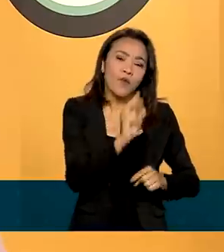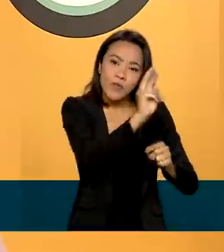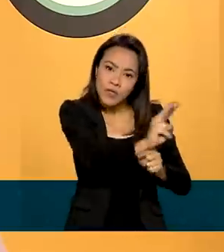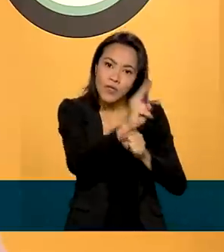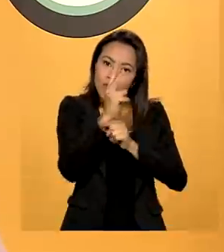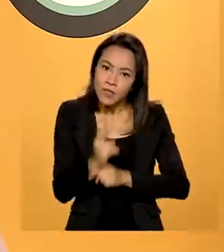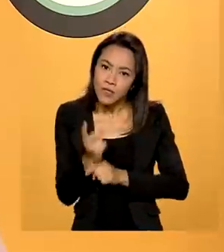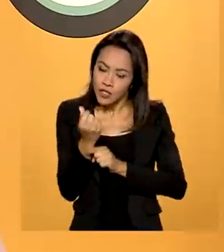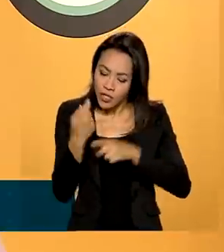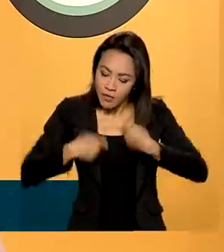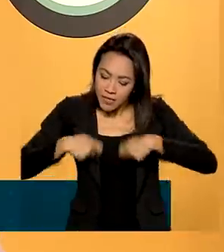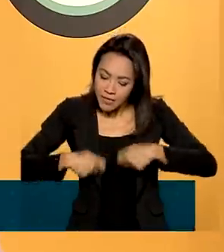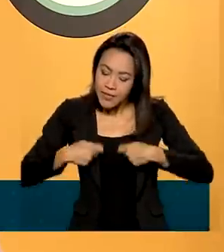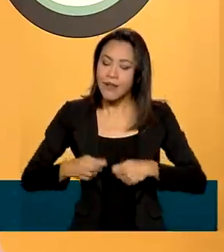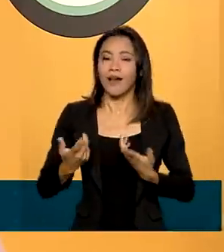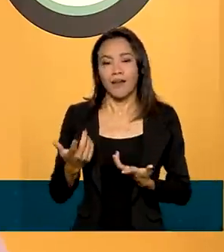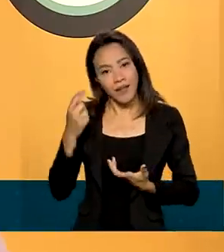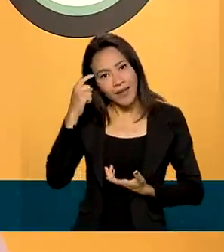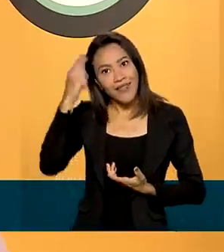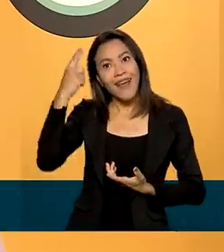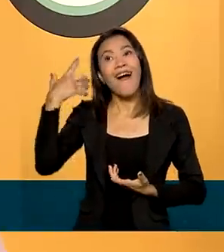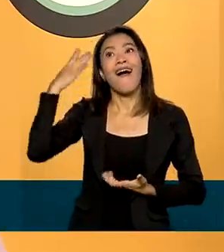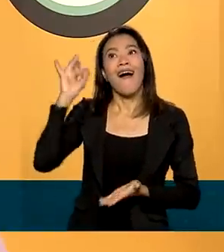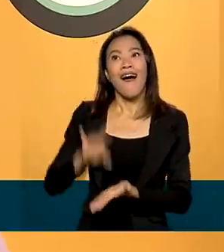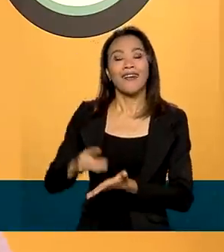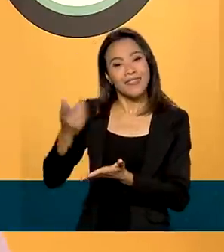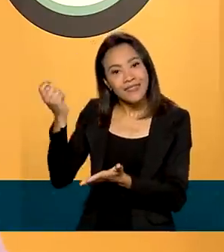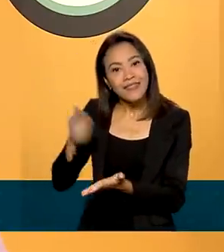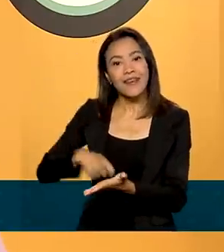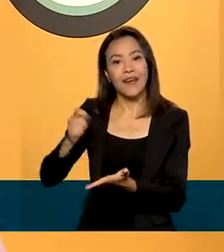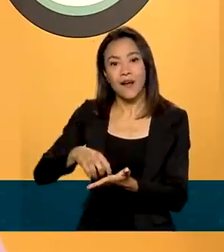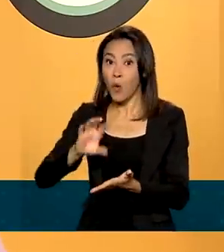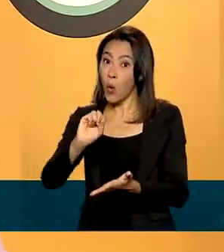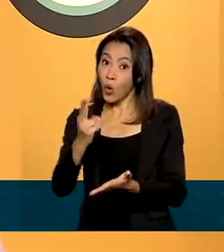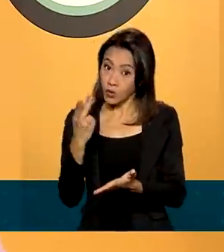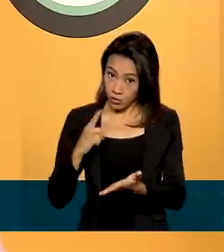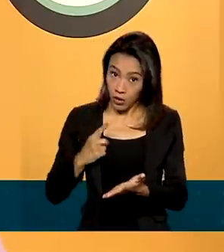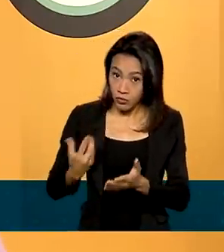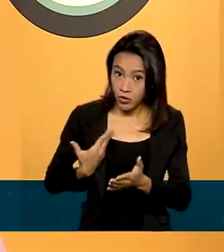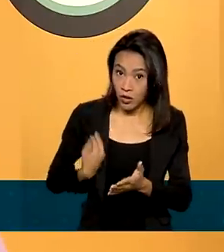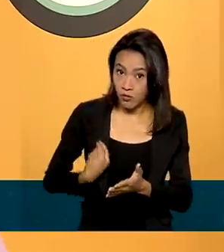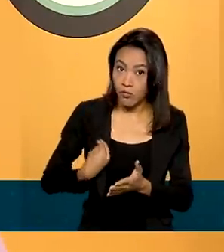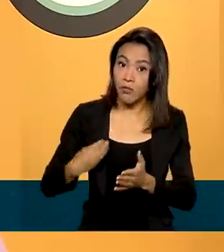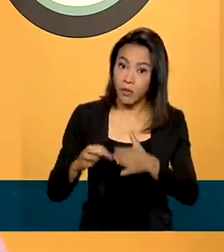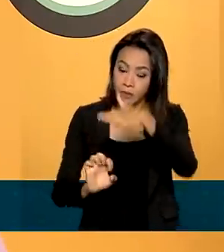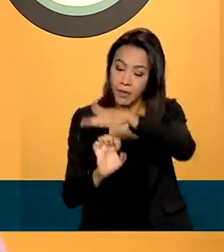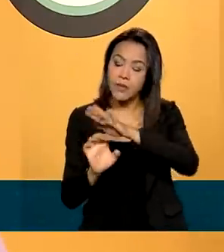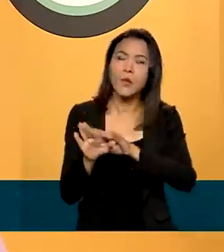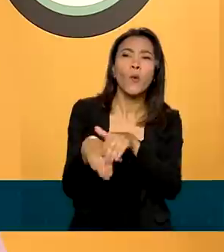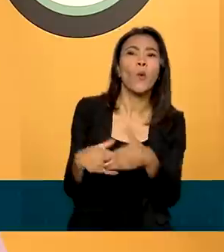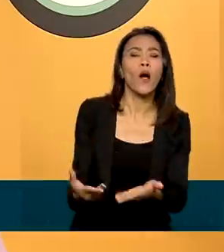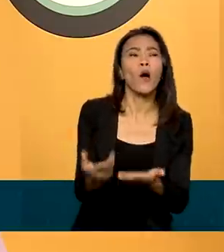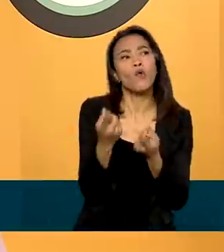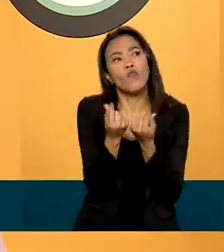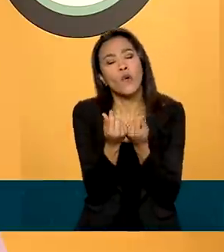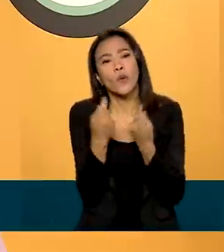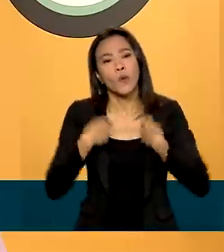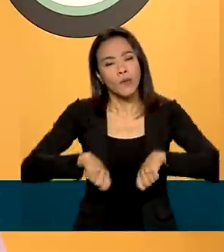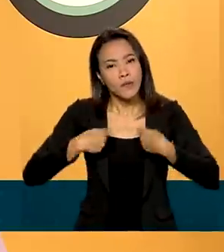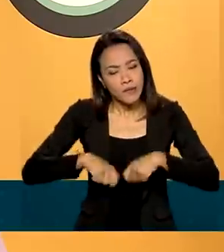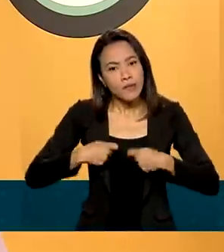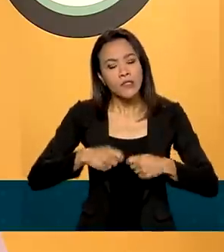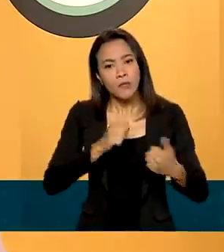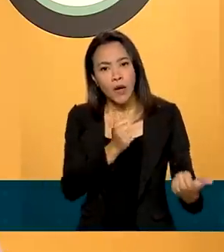ideia da minha cabeça e coloque em prática. Ou se eu já tenho o empreendimento em andamento, qual é o valor, qual é o montante do